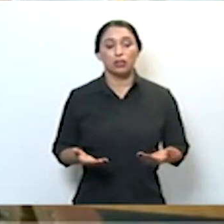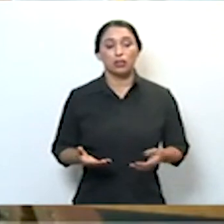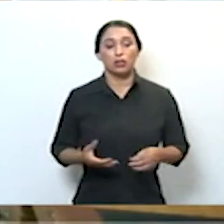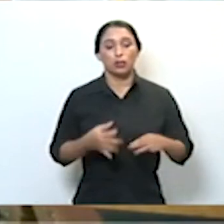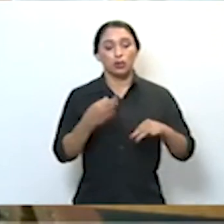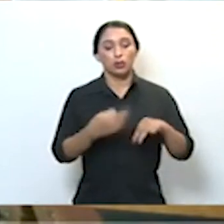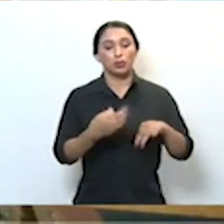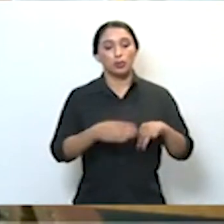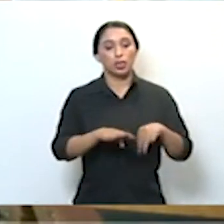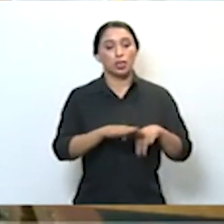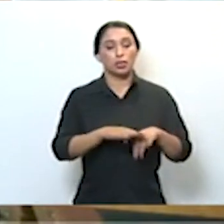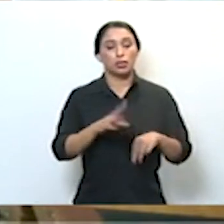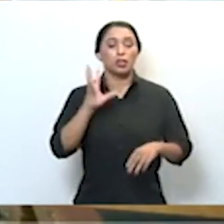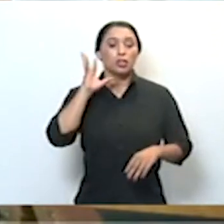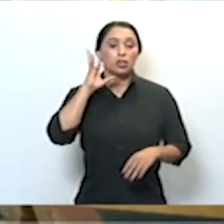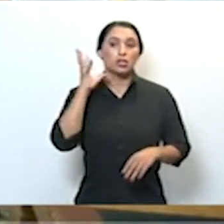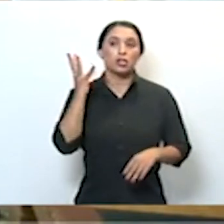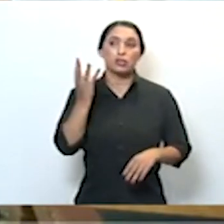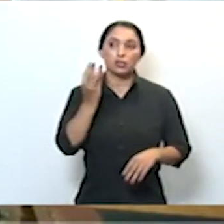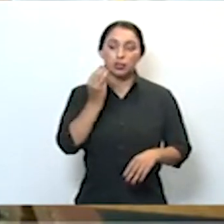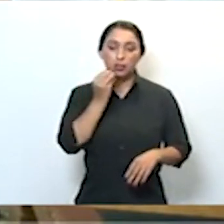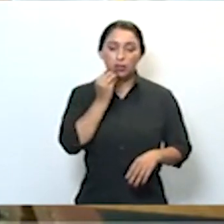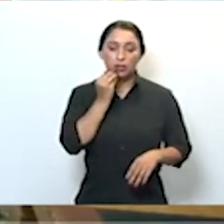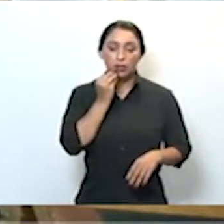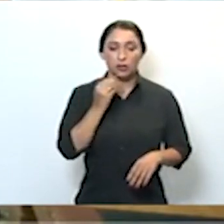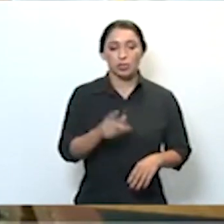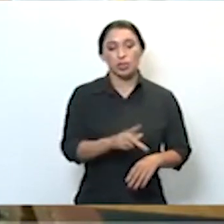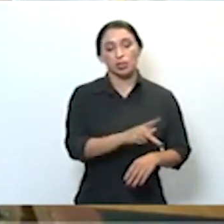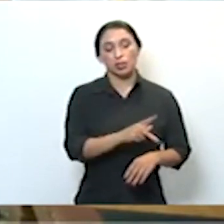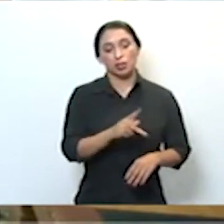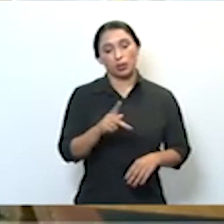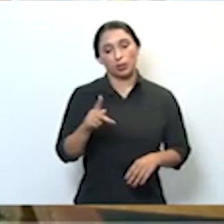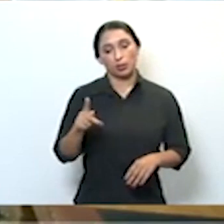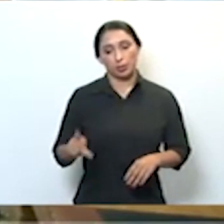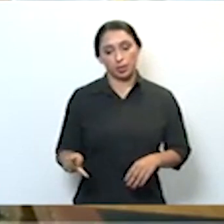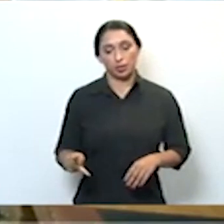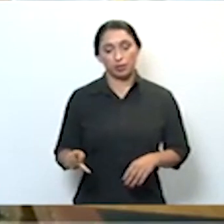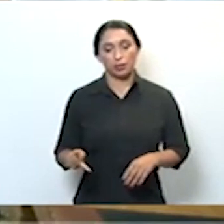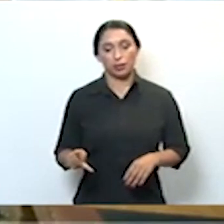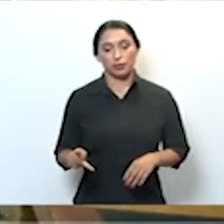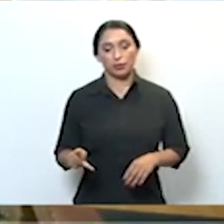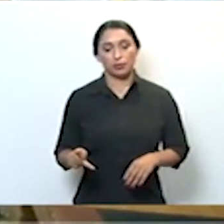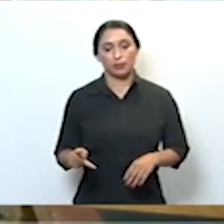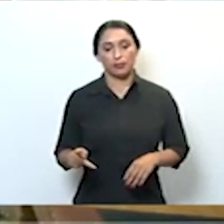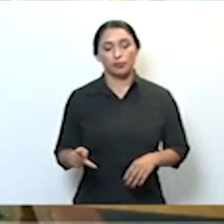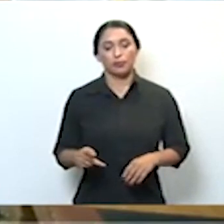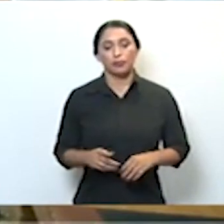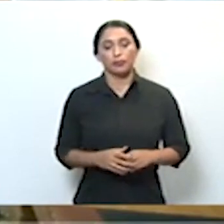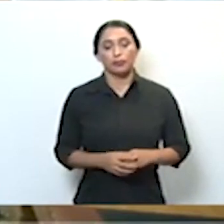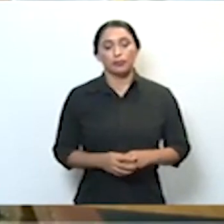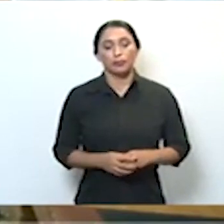ministro Dias Toffoli, a nós, veio se integrar.